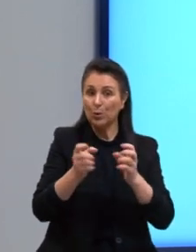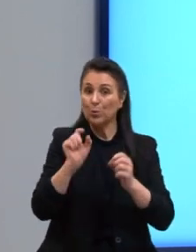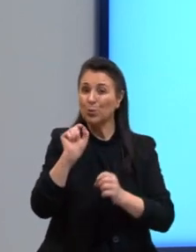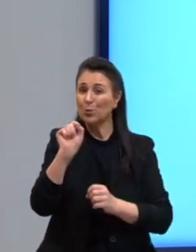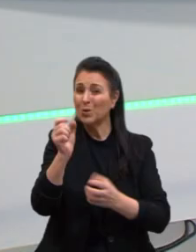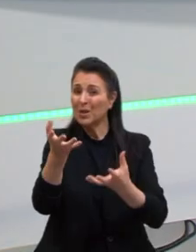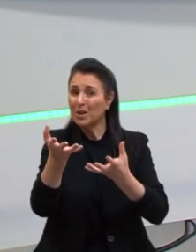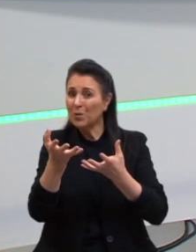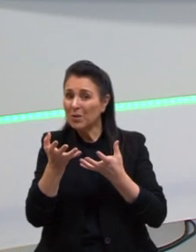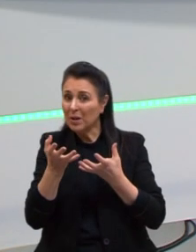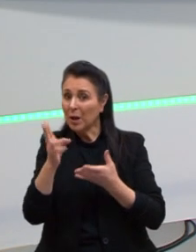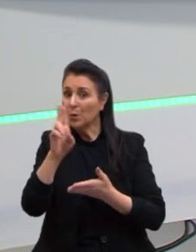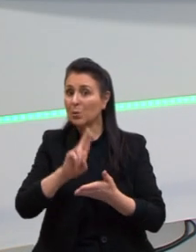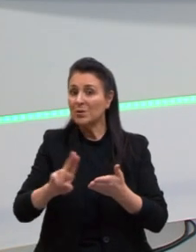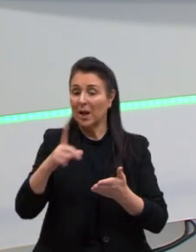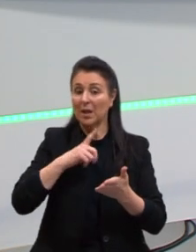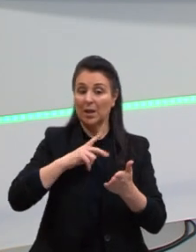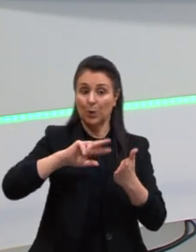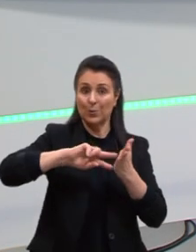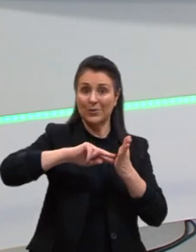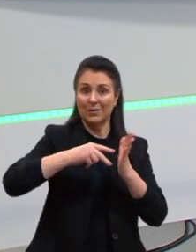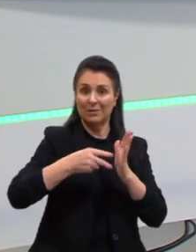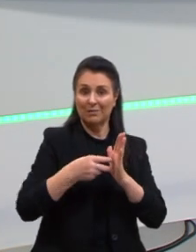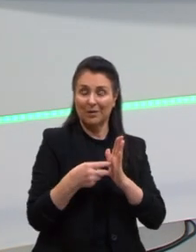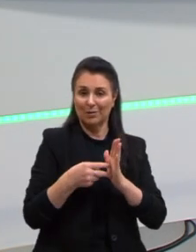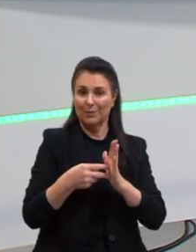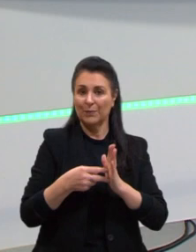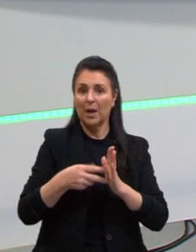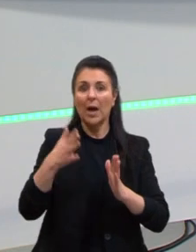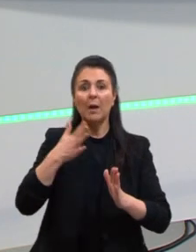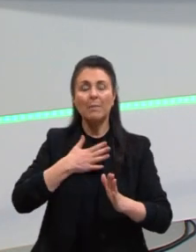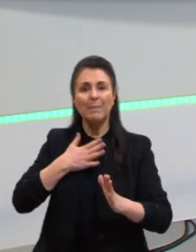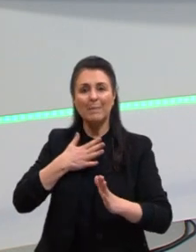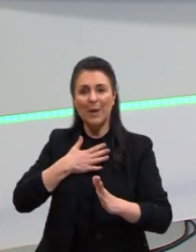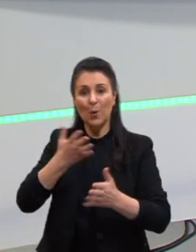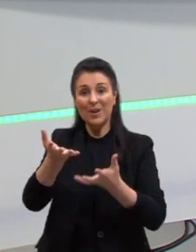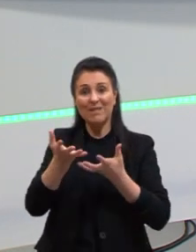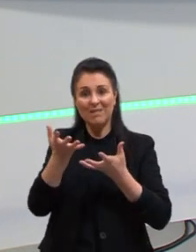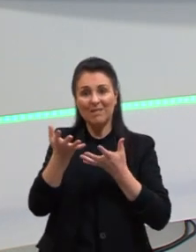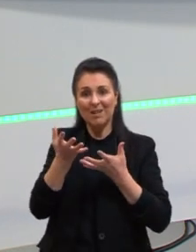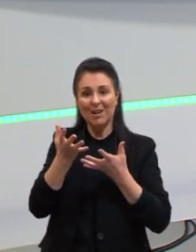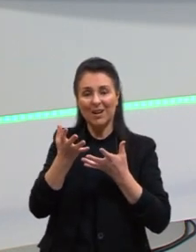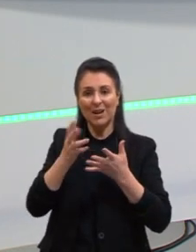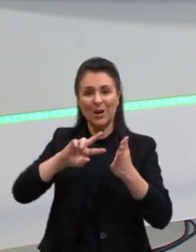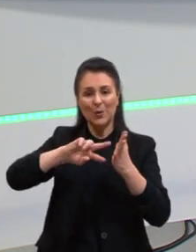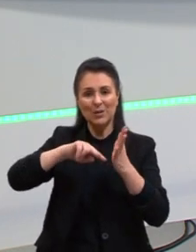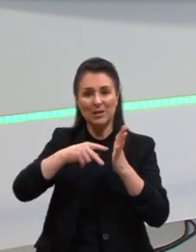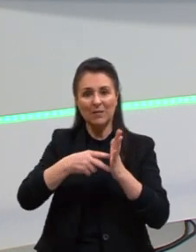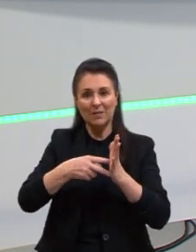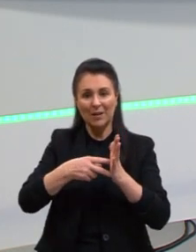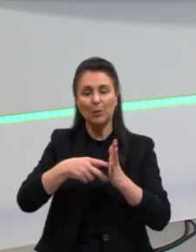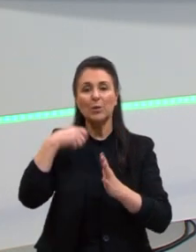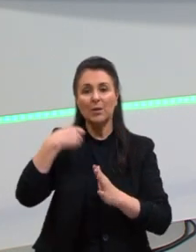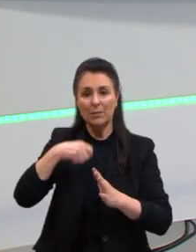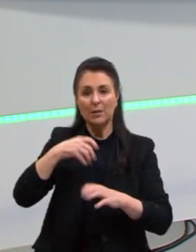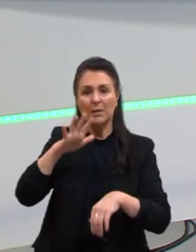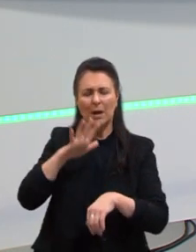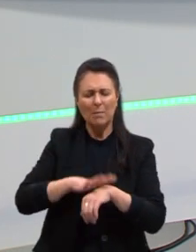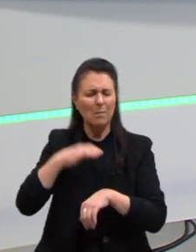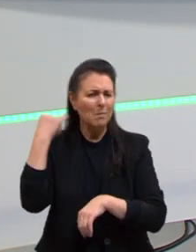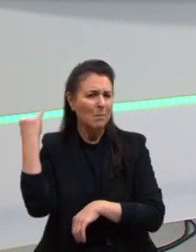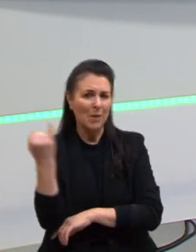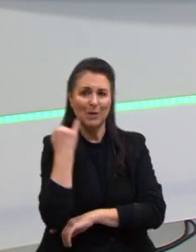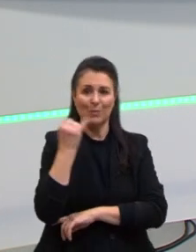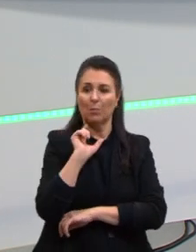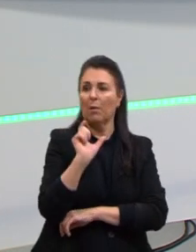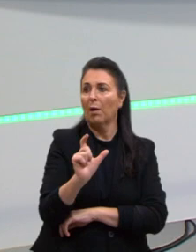de significado. É a minha intenção de significado que precisa valer mais do que as palavras